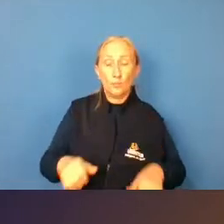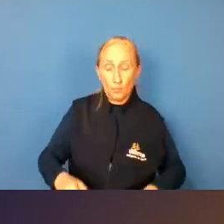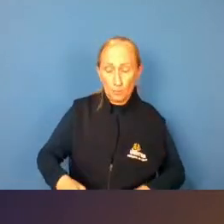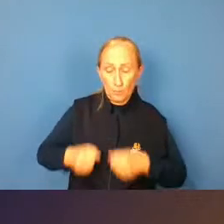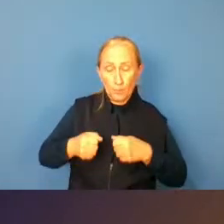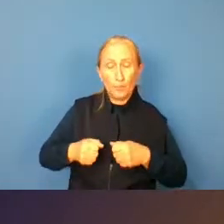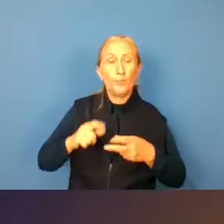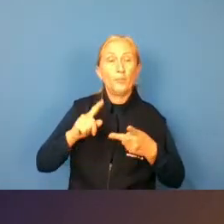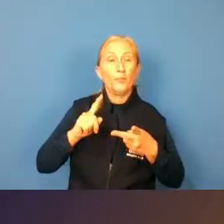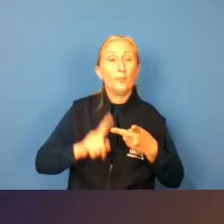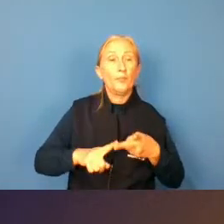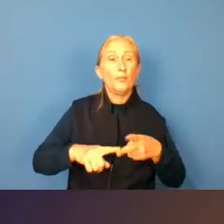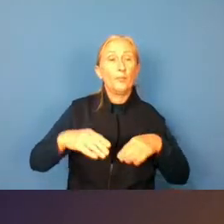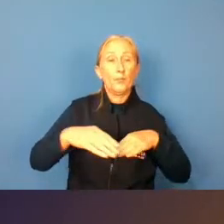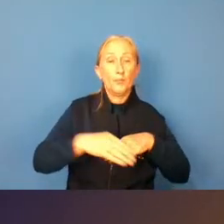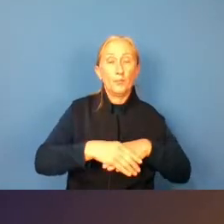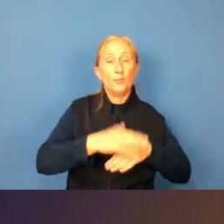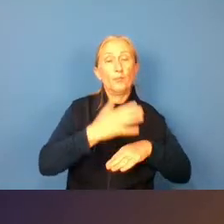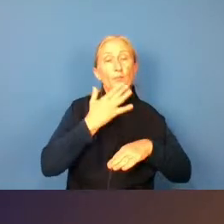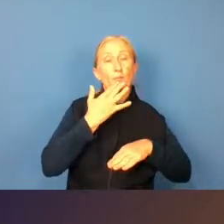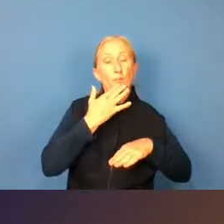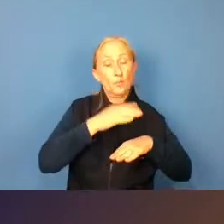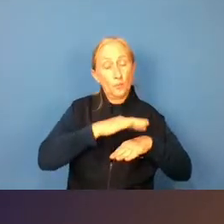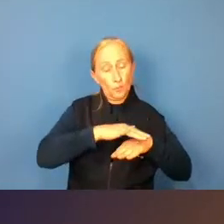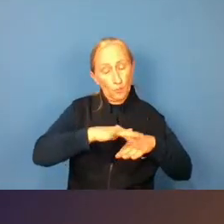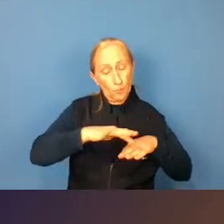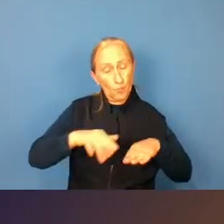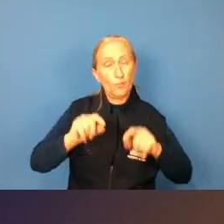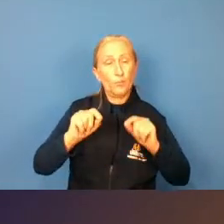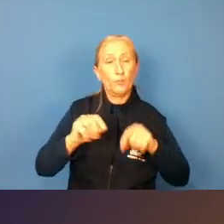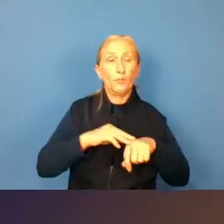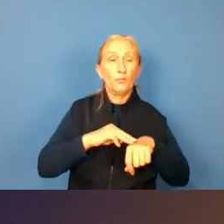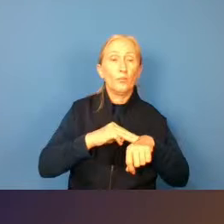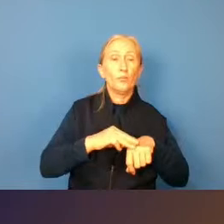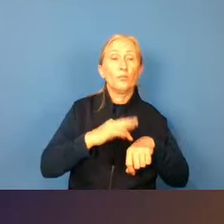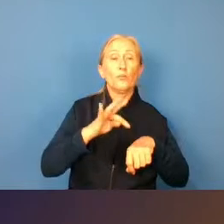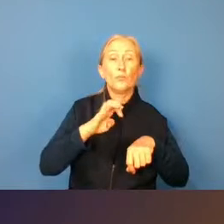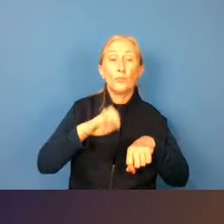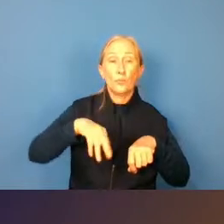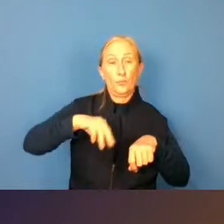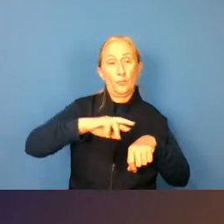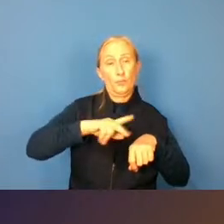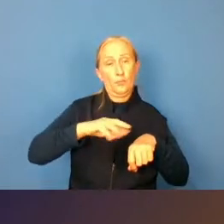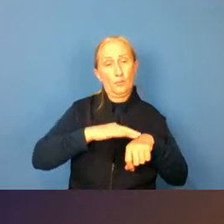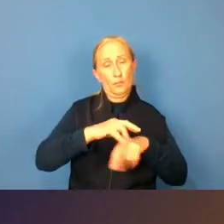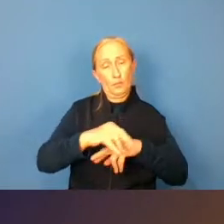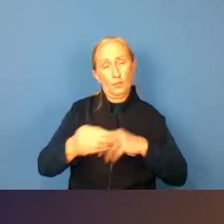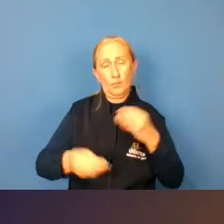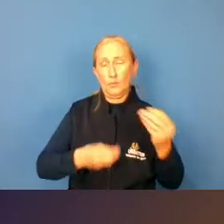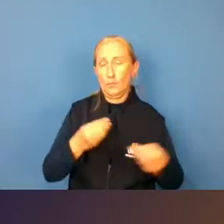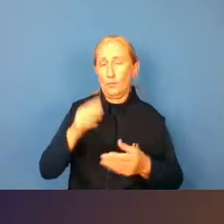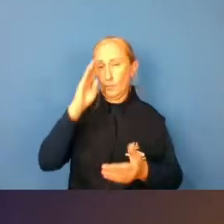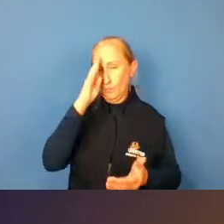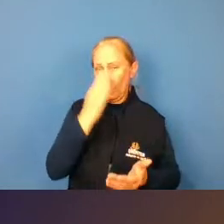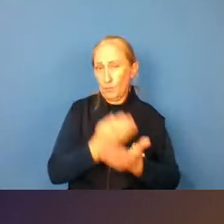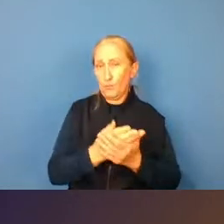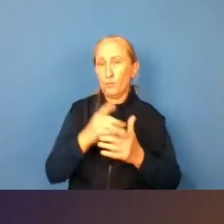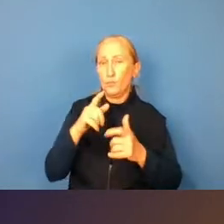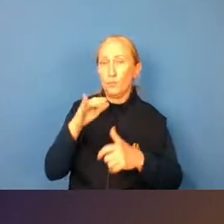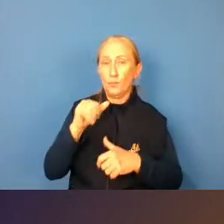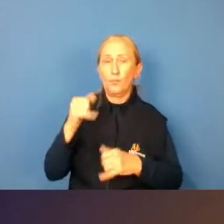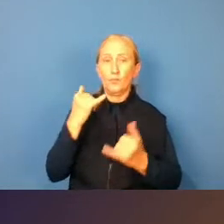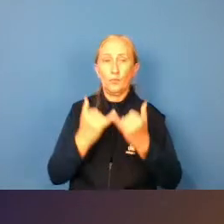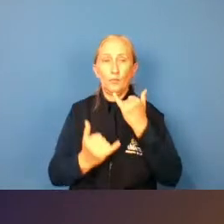e sapatilhas de várias de vários tons de pele mas eu acredito Lucas que é